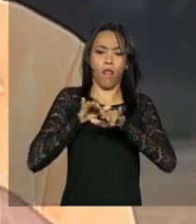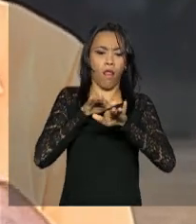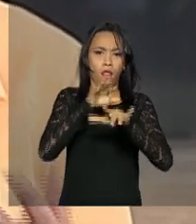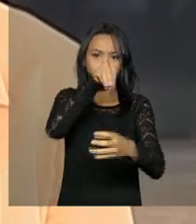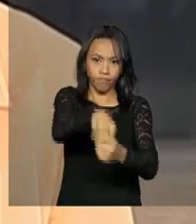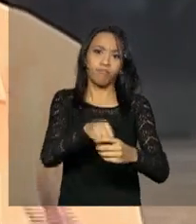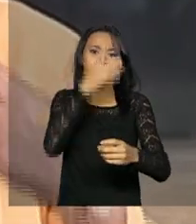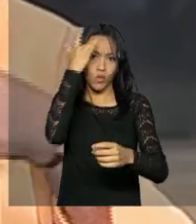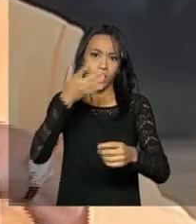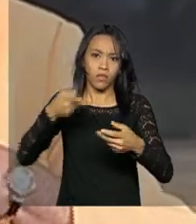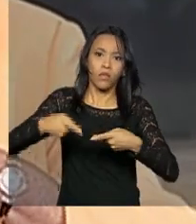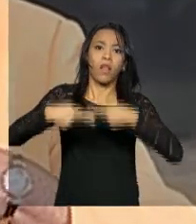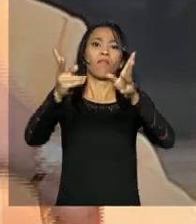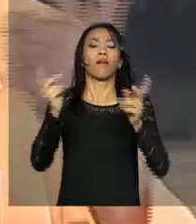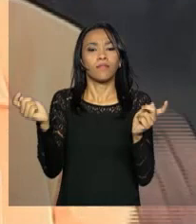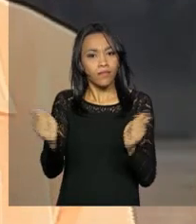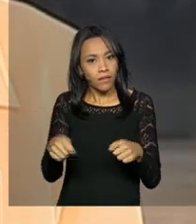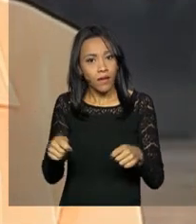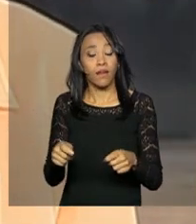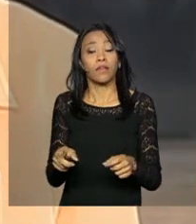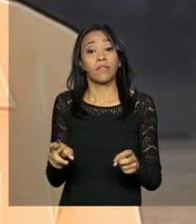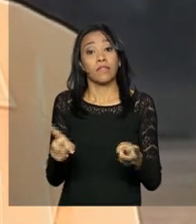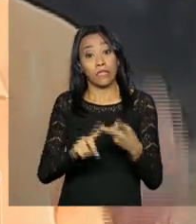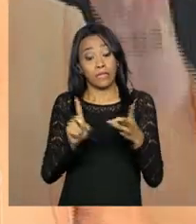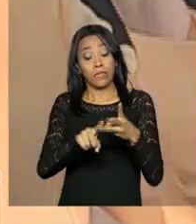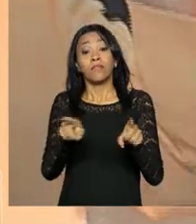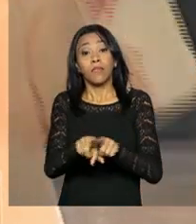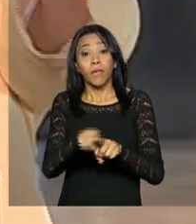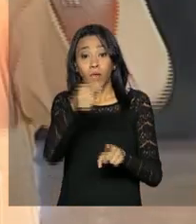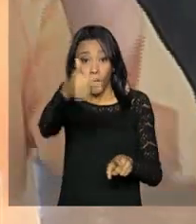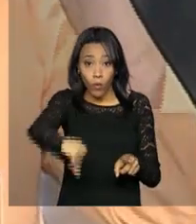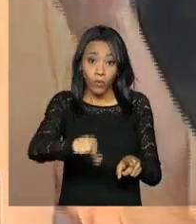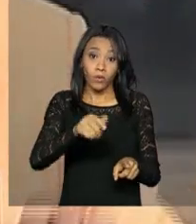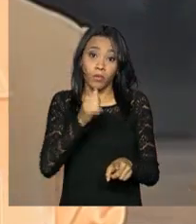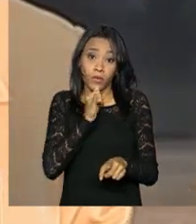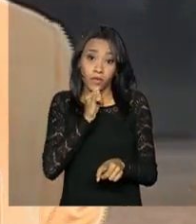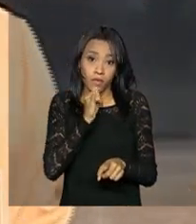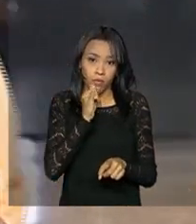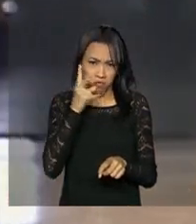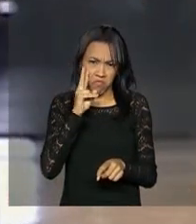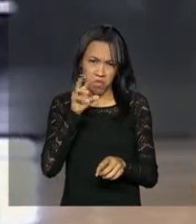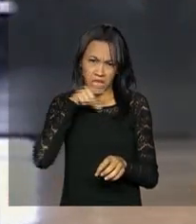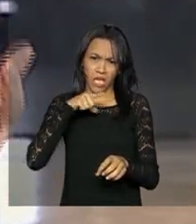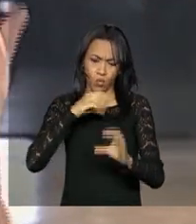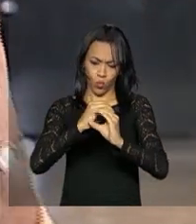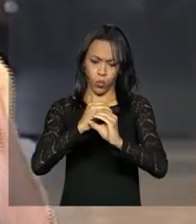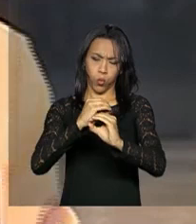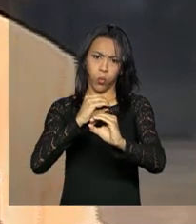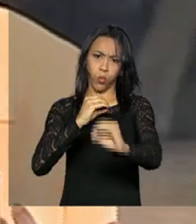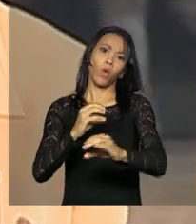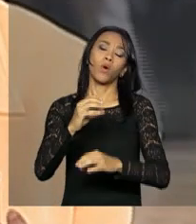tem capacidade de abastecimento em voo, todo aquele tubo da frente, ele